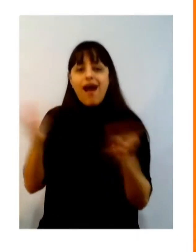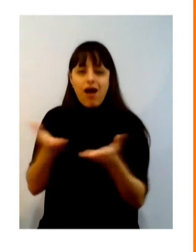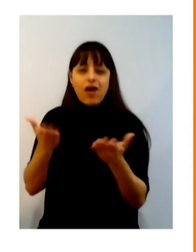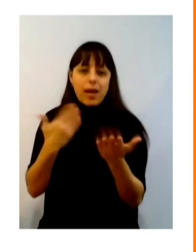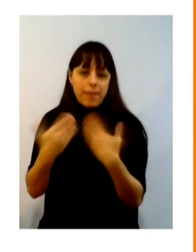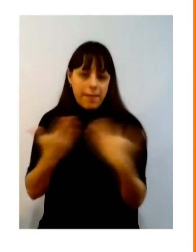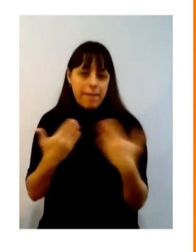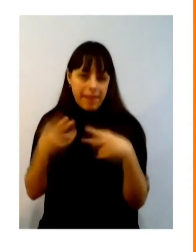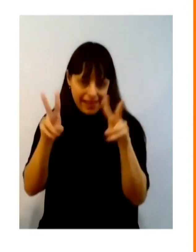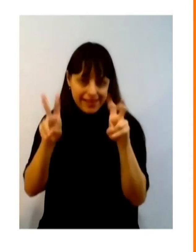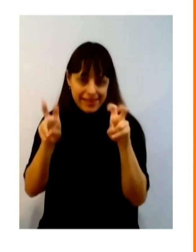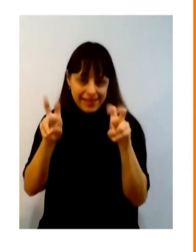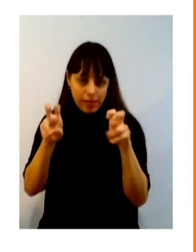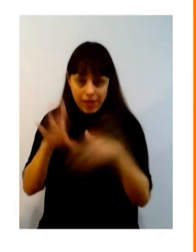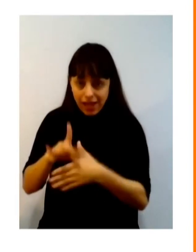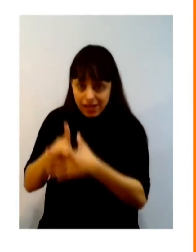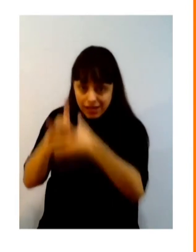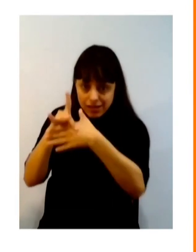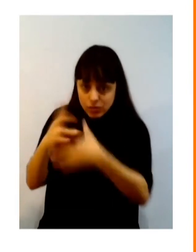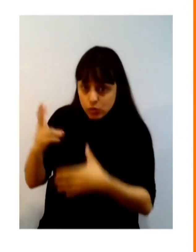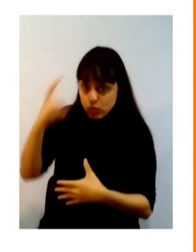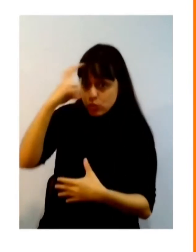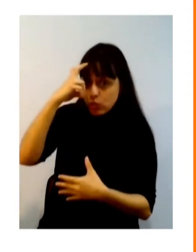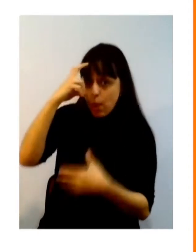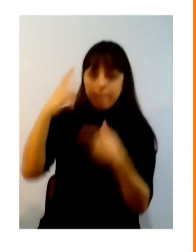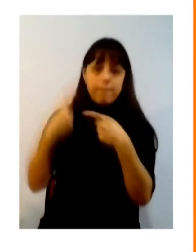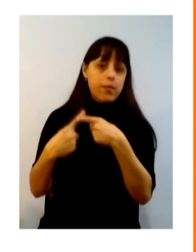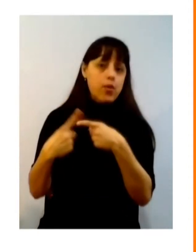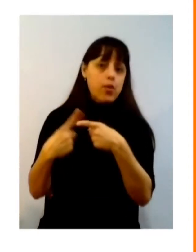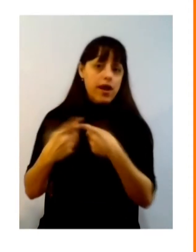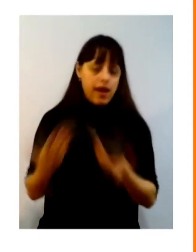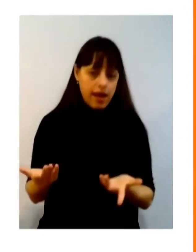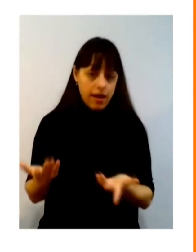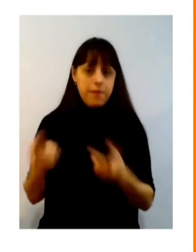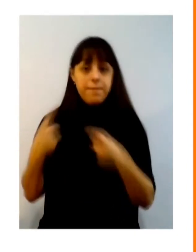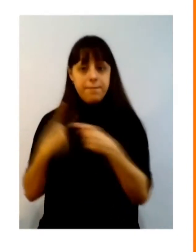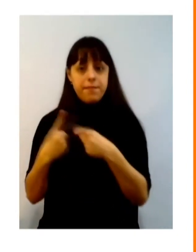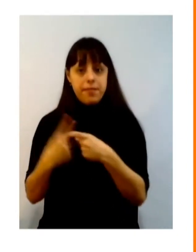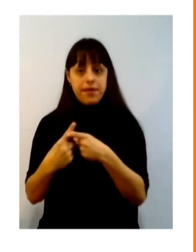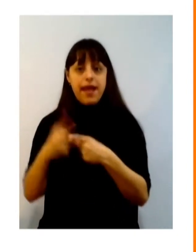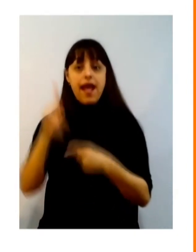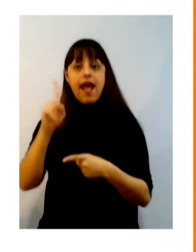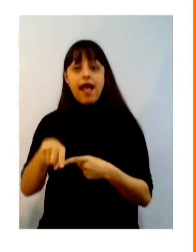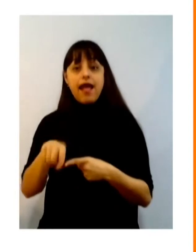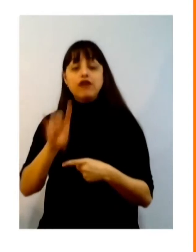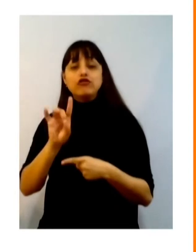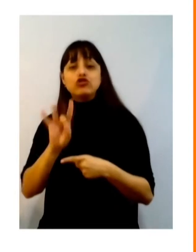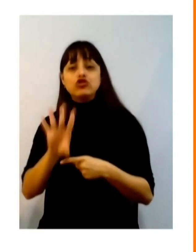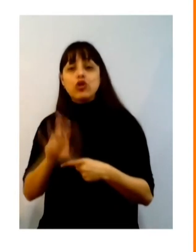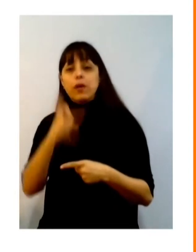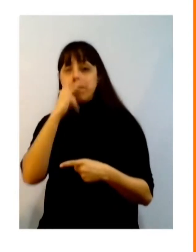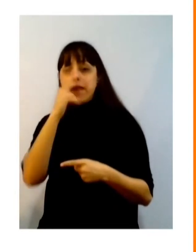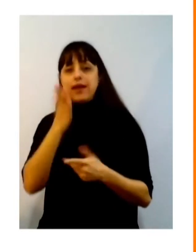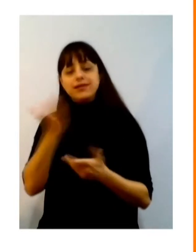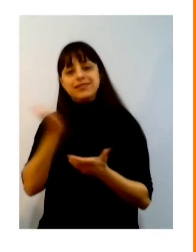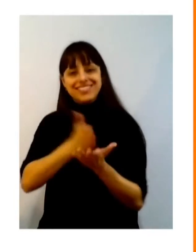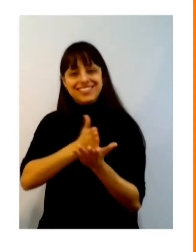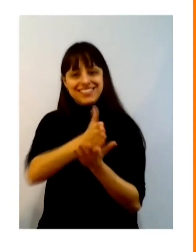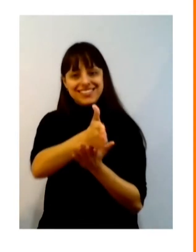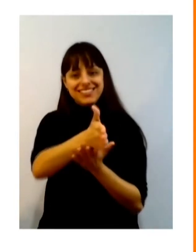questão da liderança cultural, porque às vezes as oportunidades são somente uma linha,